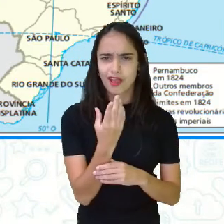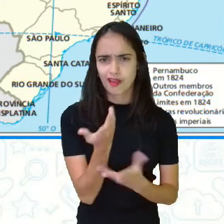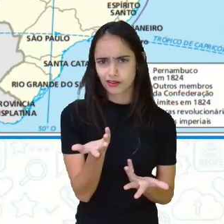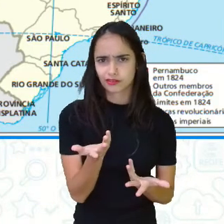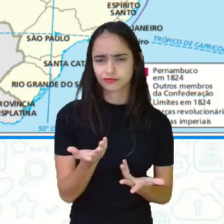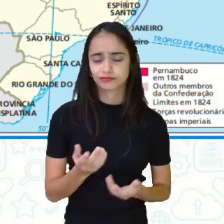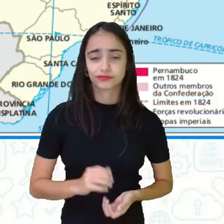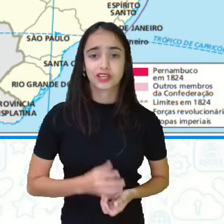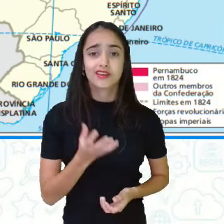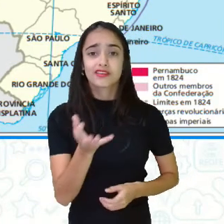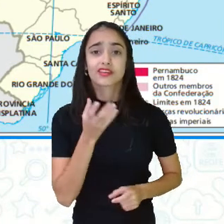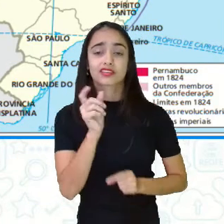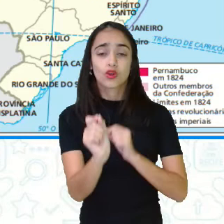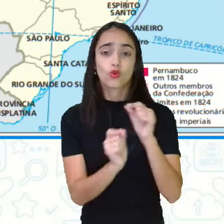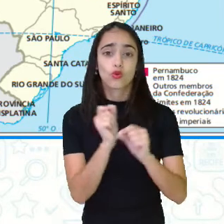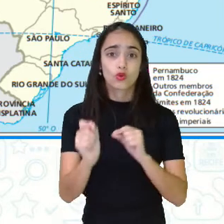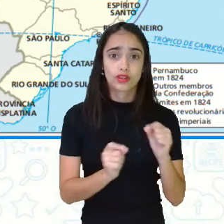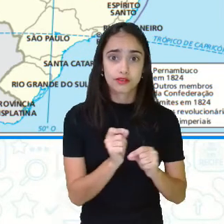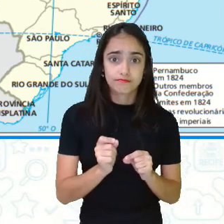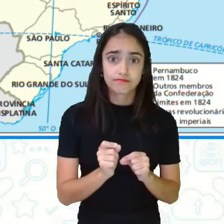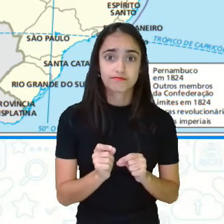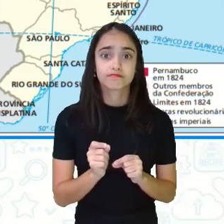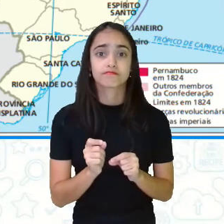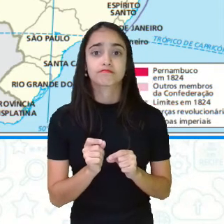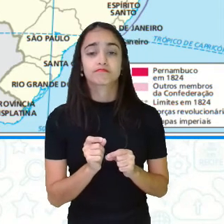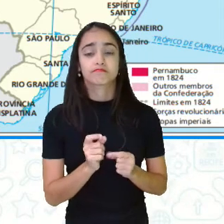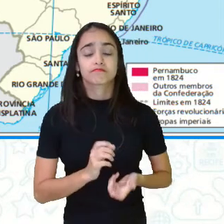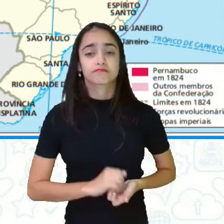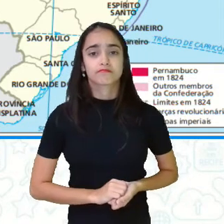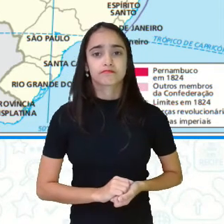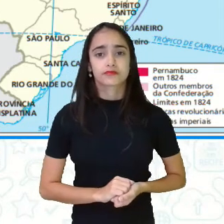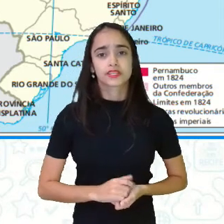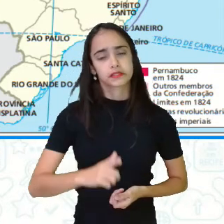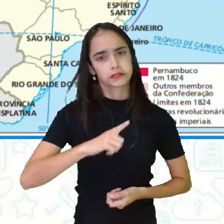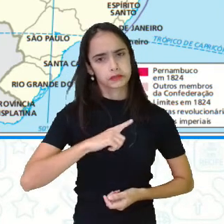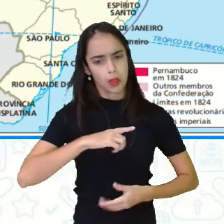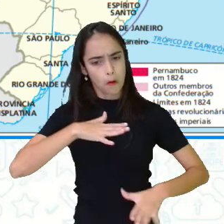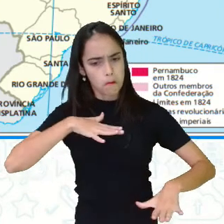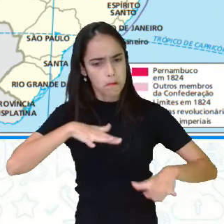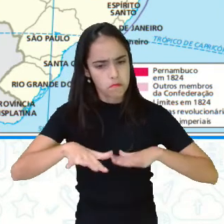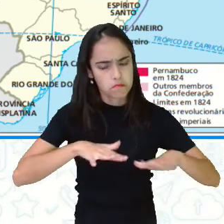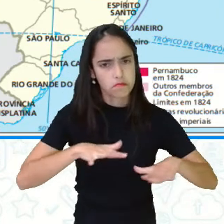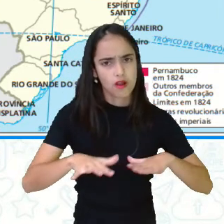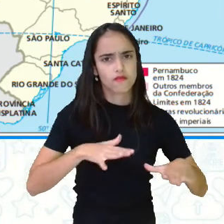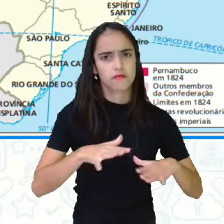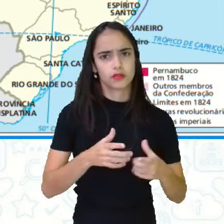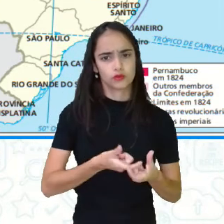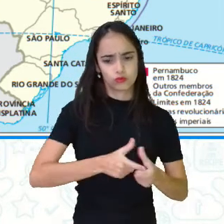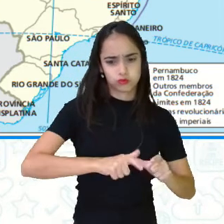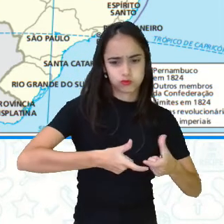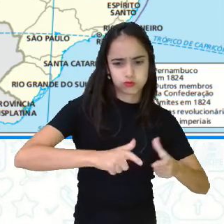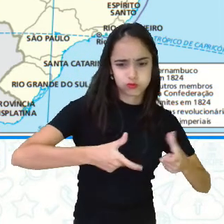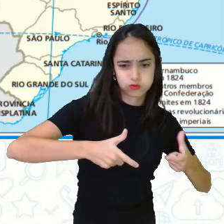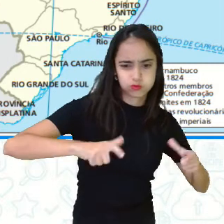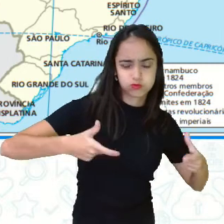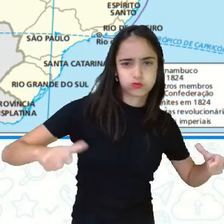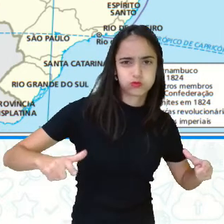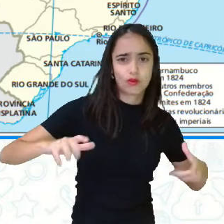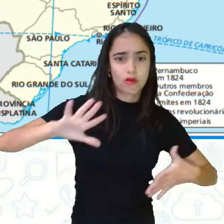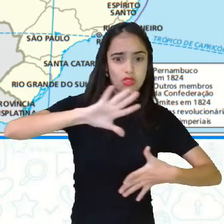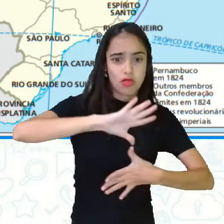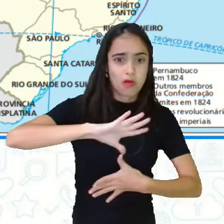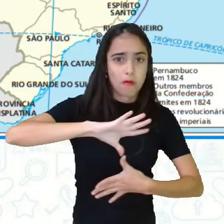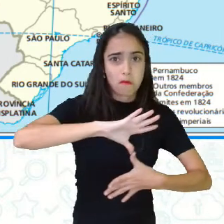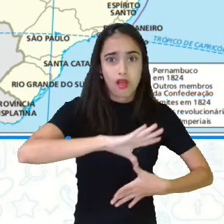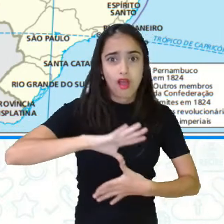Eles queriam o que? Eles queriam a autonomia da província e esse movimento foi se alastrando pelo Nordeste e aqui foi